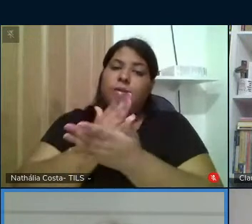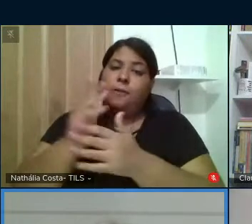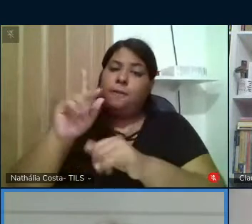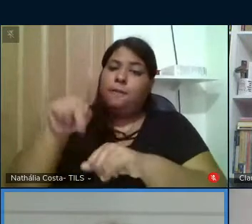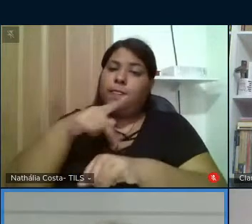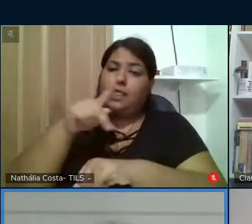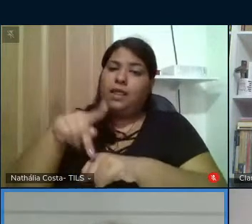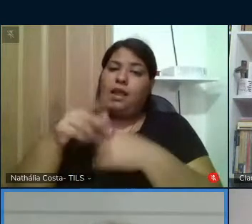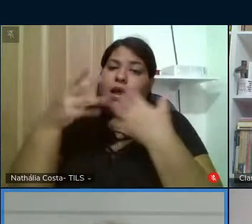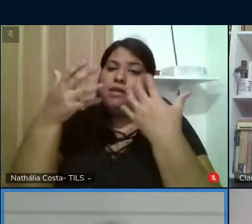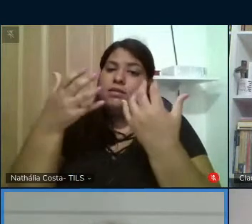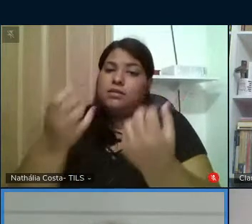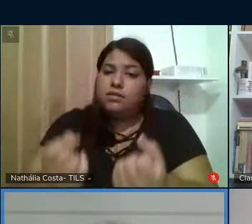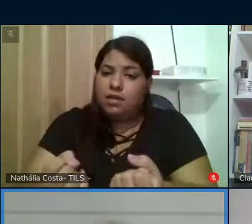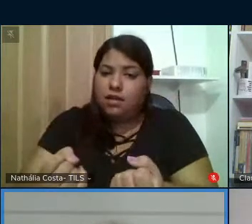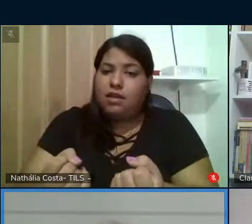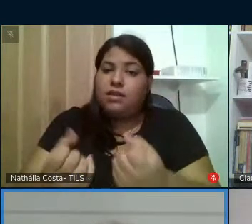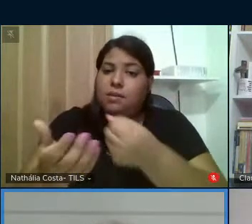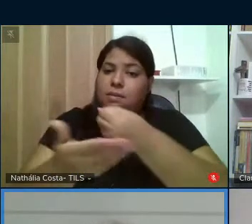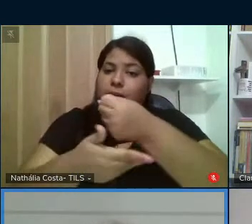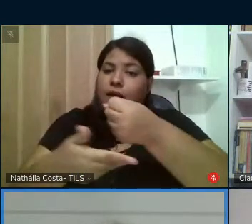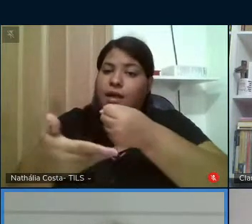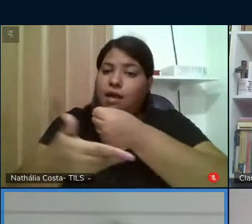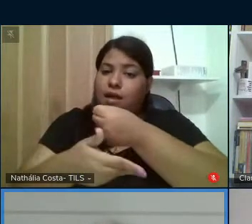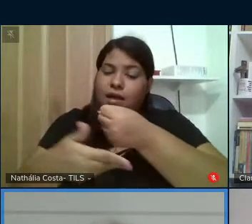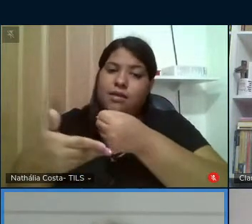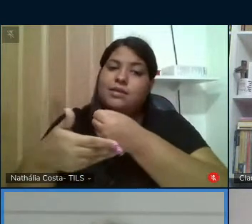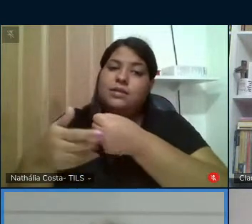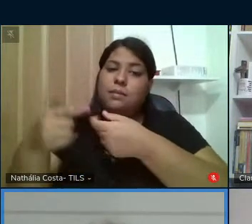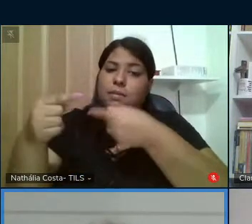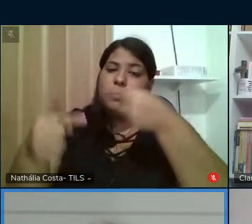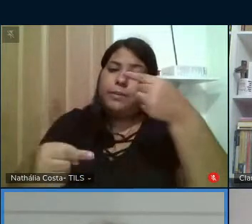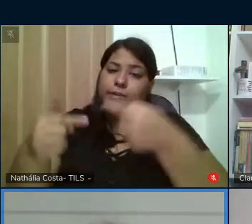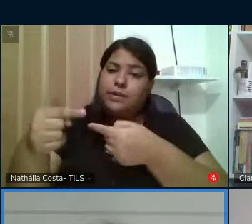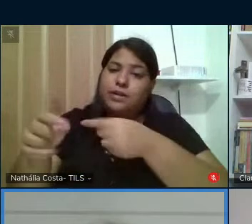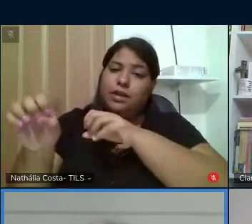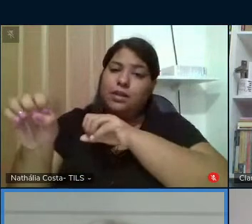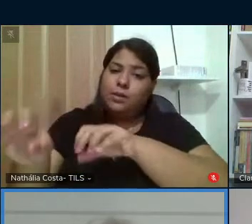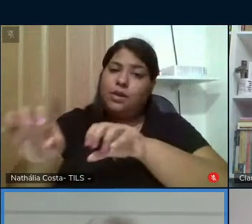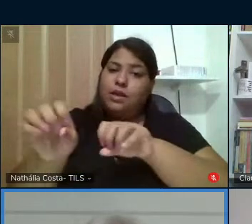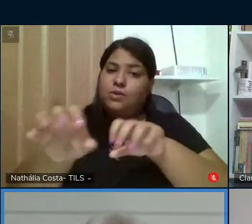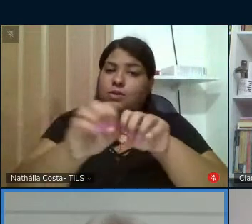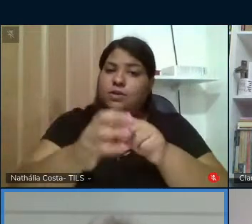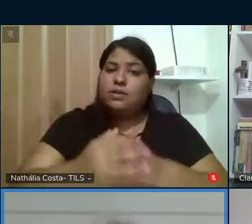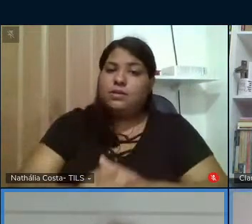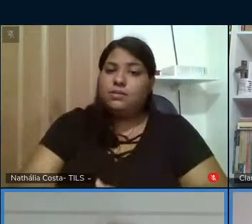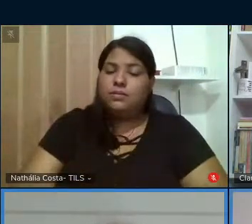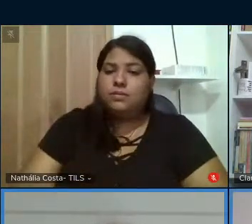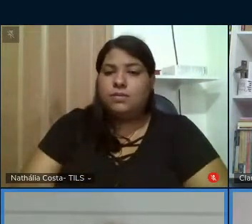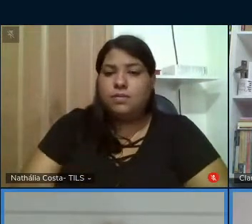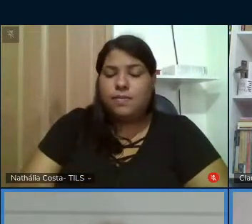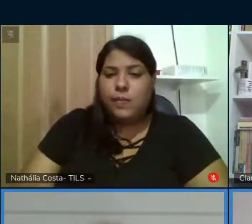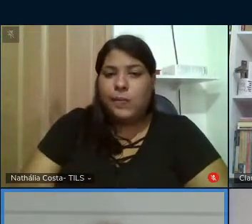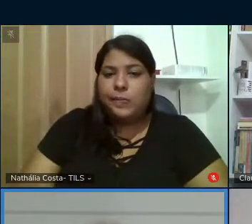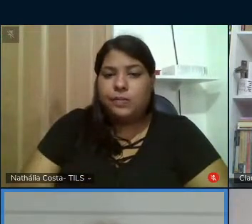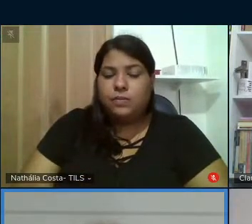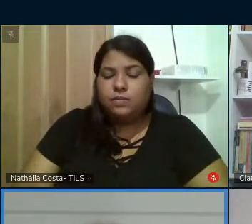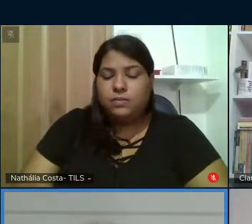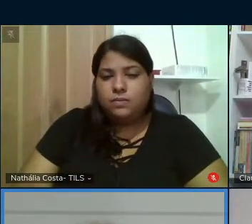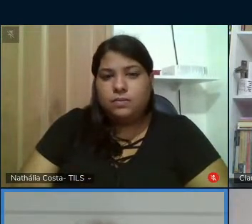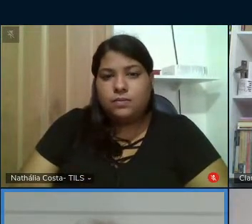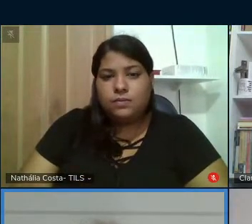adotam como bases para as suas políticas educações não é sem razão